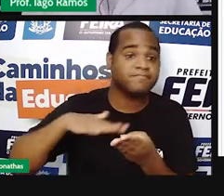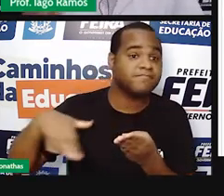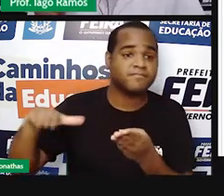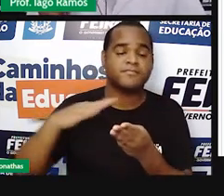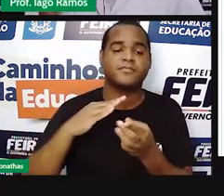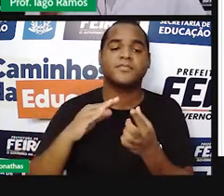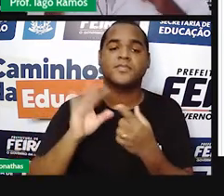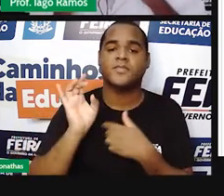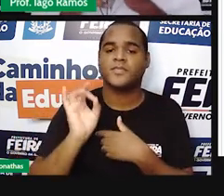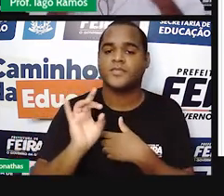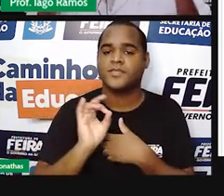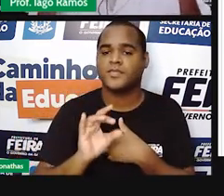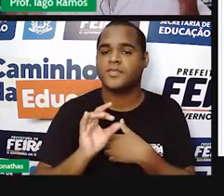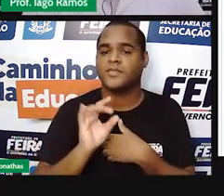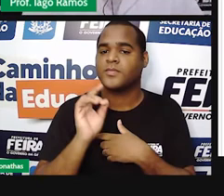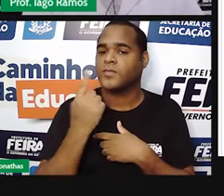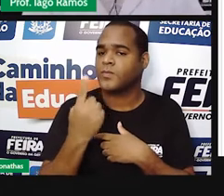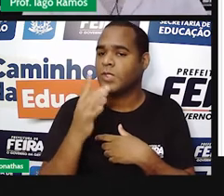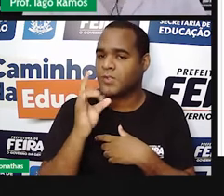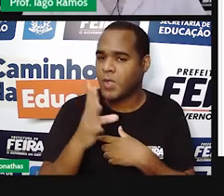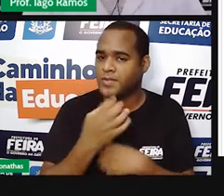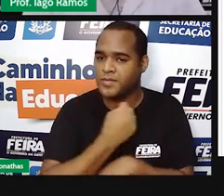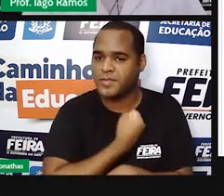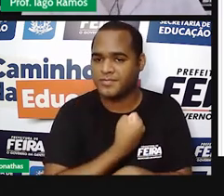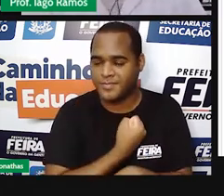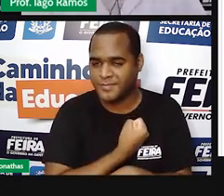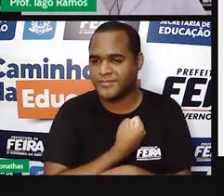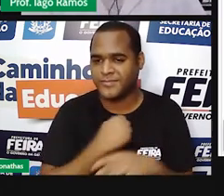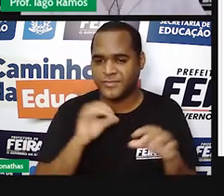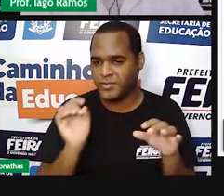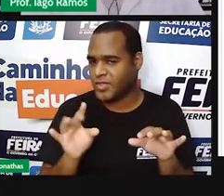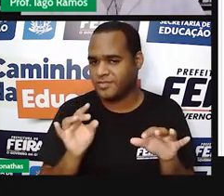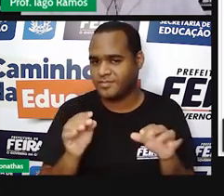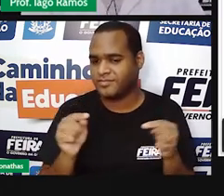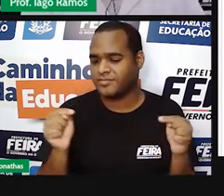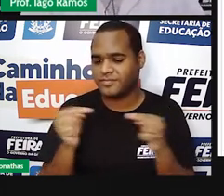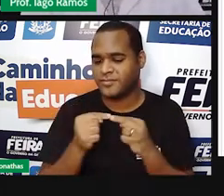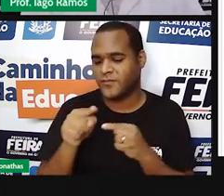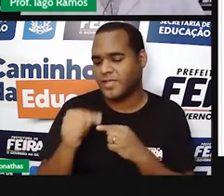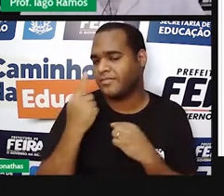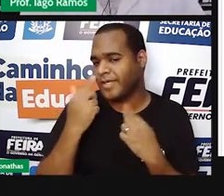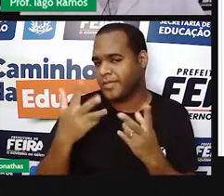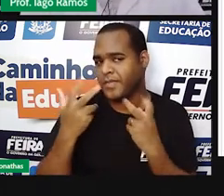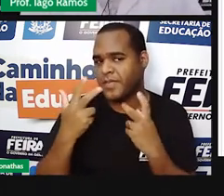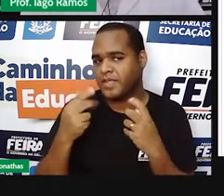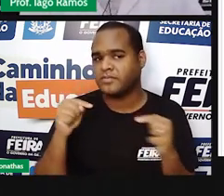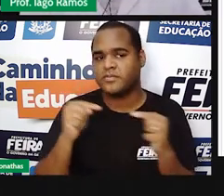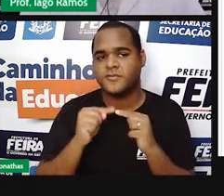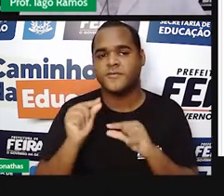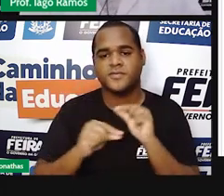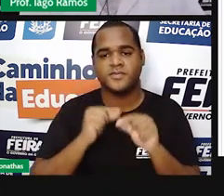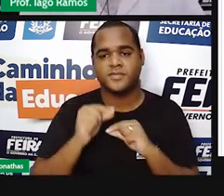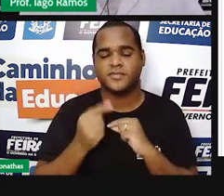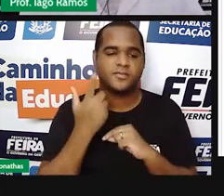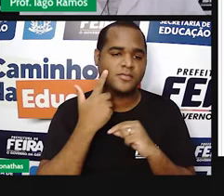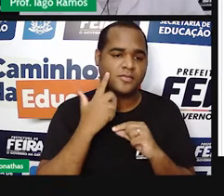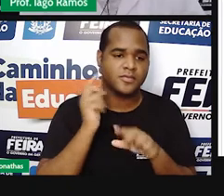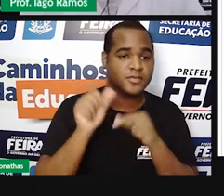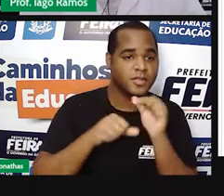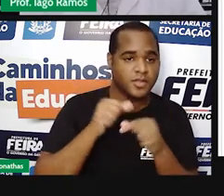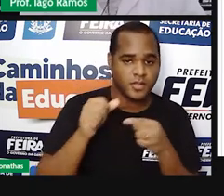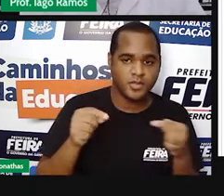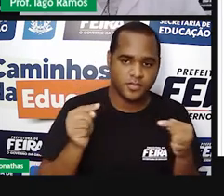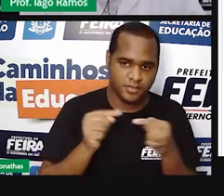existe apenas um tipo de número, né? E você já deve ter percebido aí, vou fazer uma correçãozinha aqui,